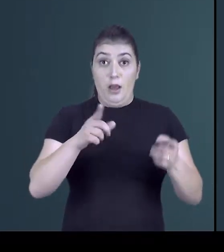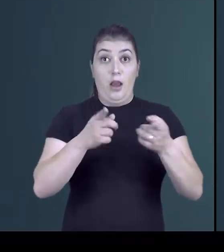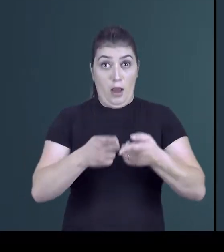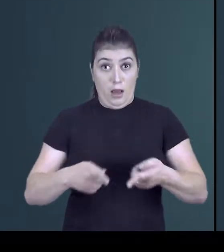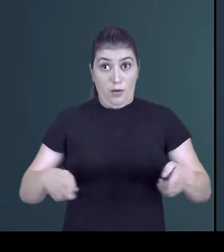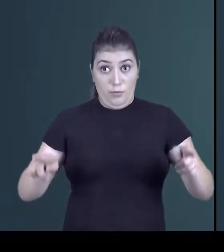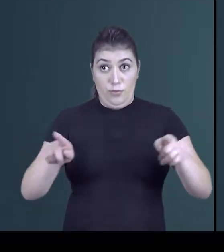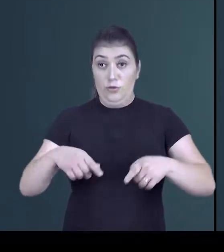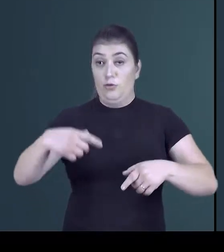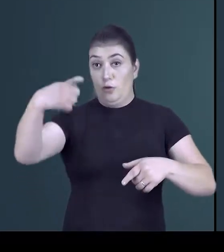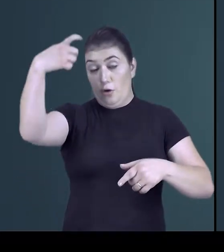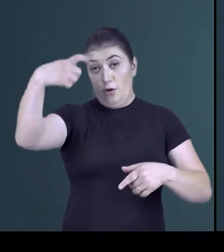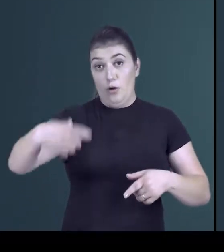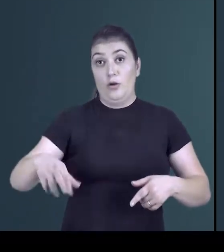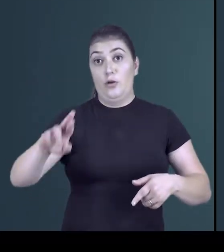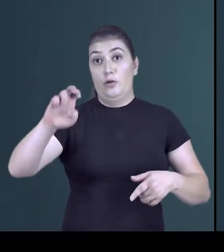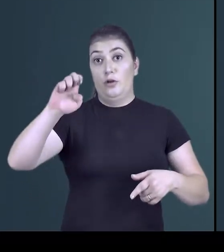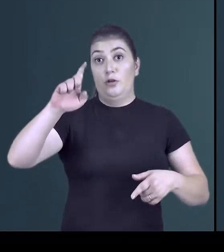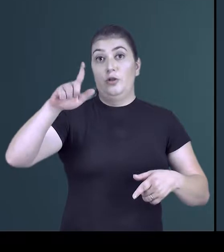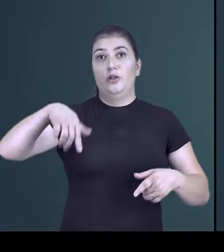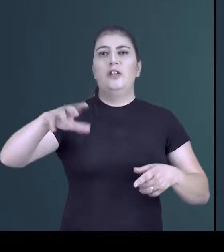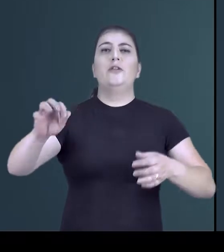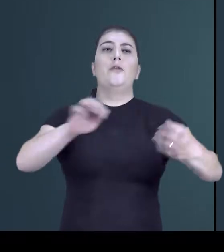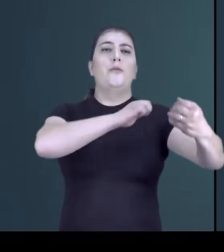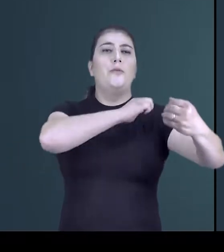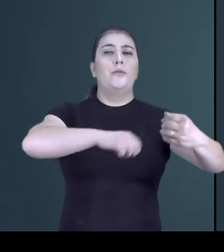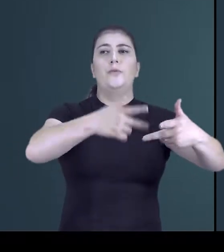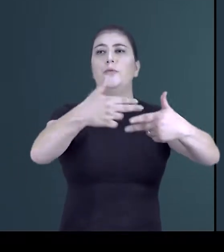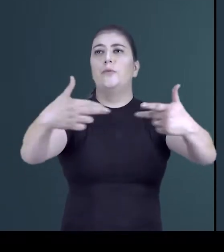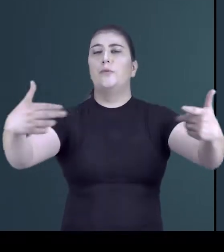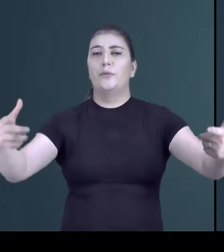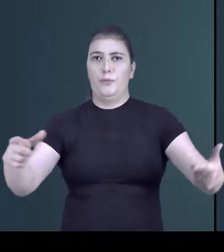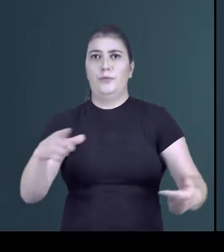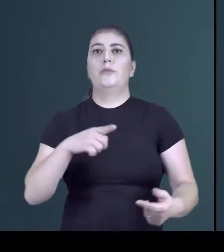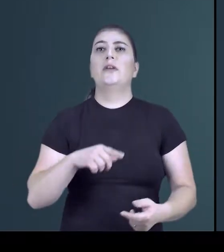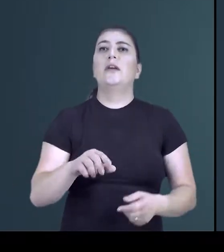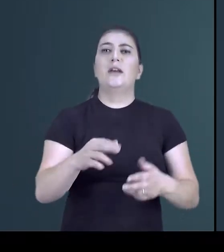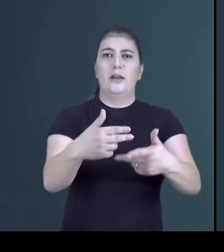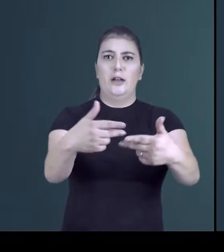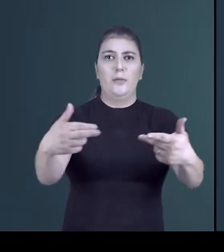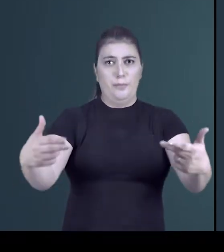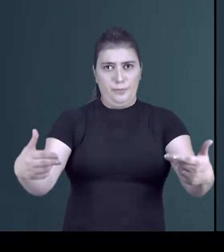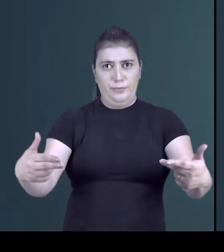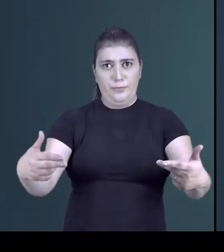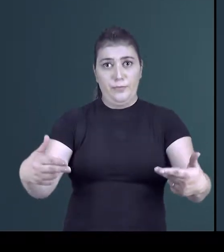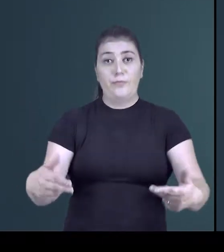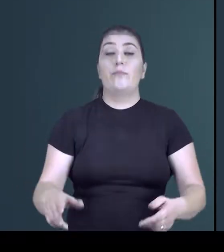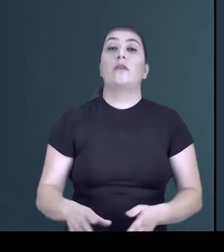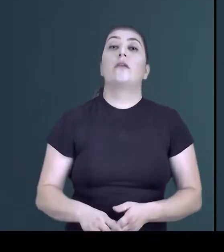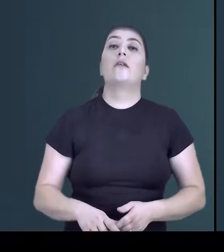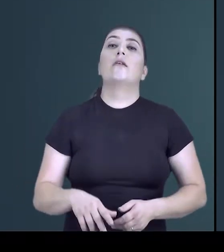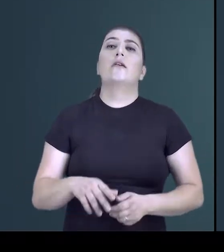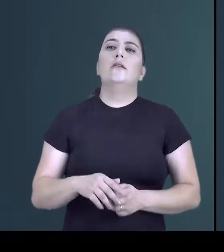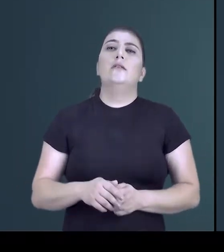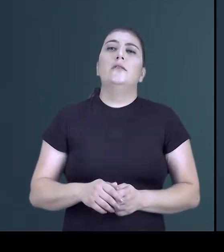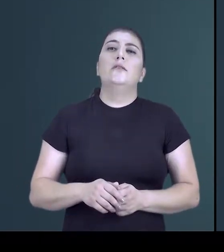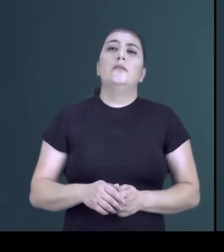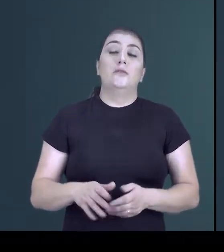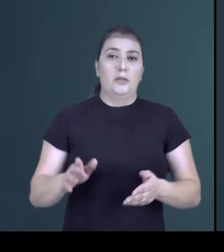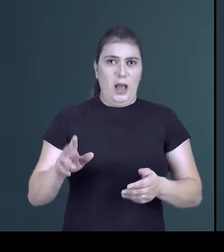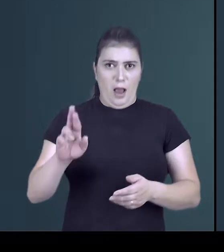ou ser regente, e os músicos, que neste caso, são chamados de elementos, ou termos regidos.